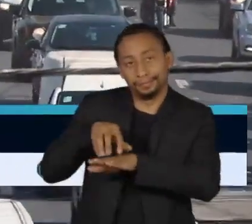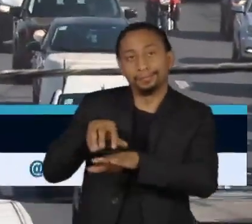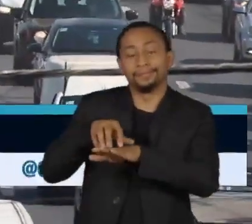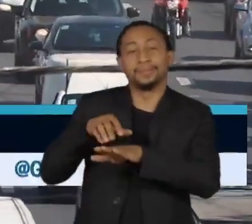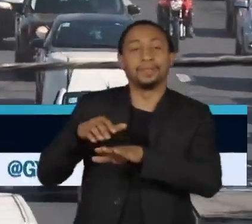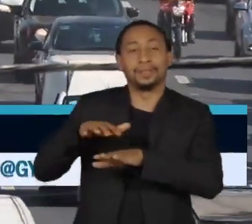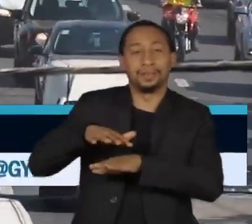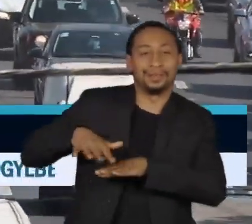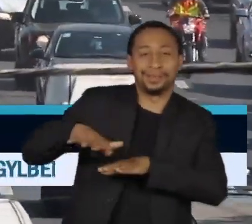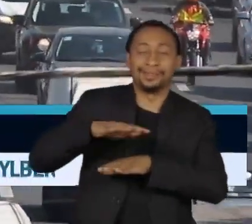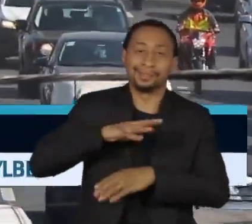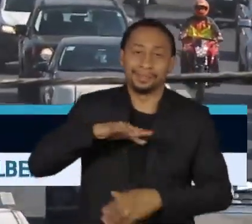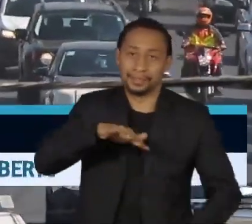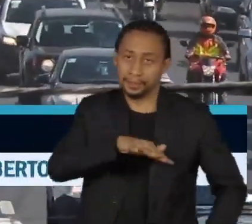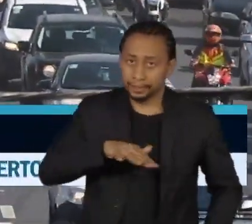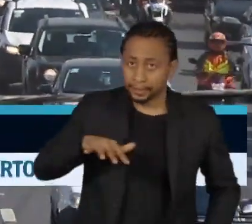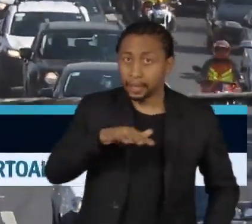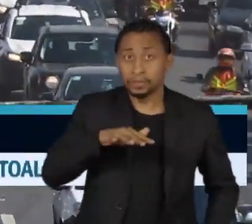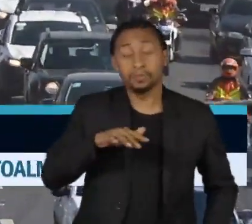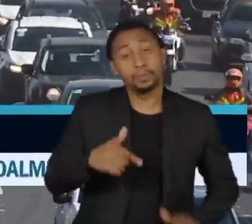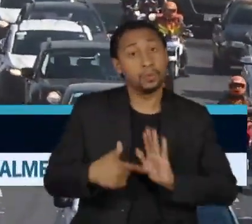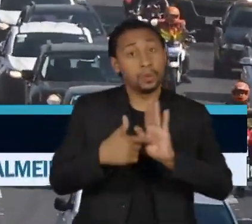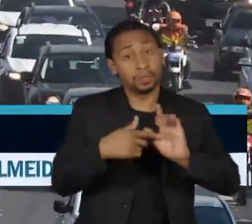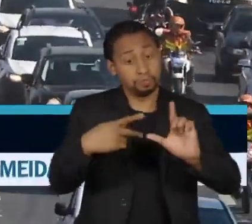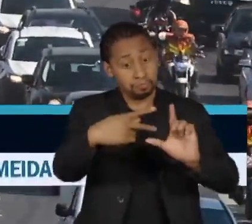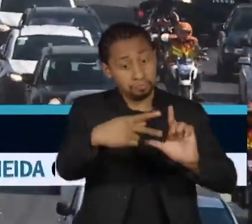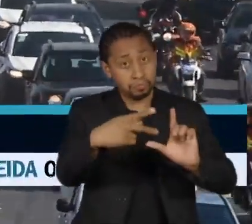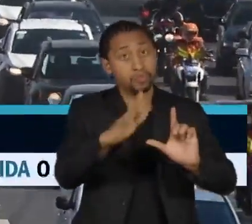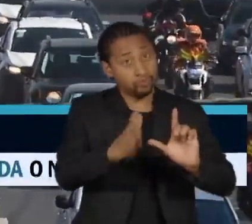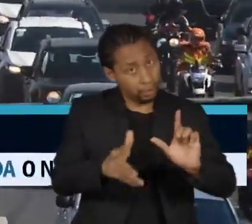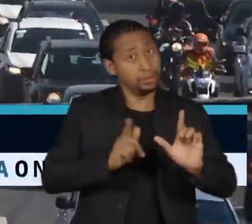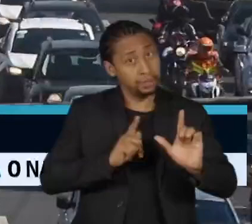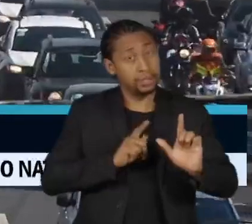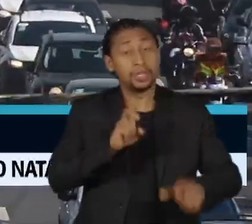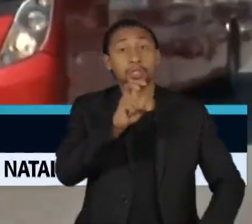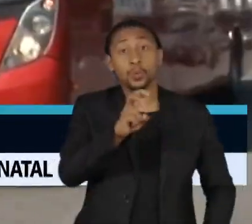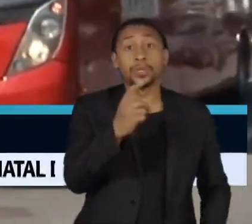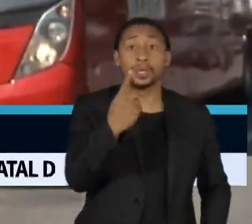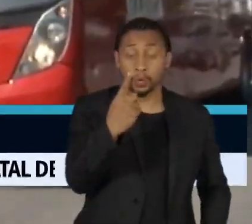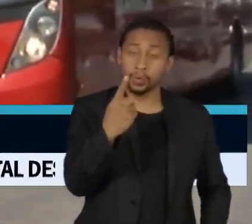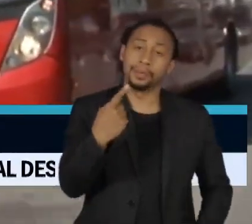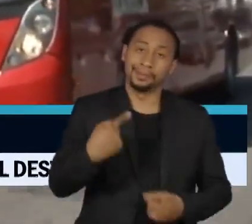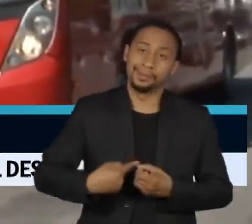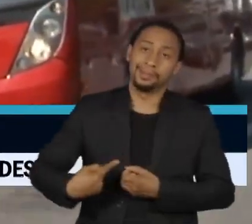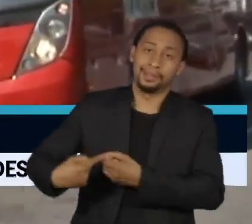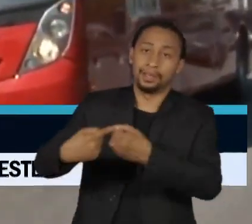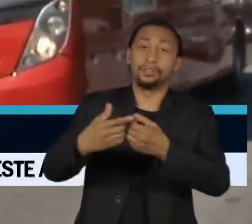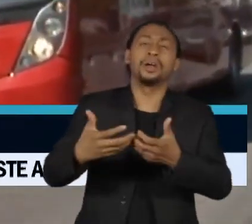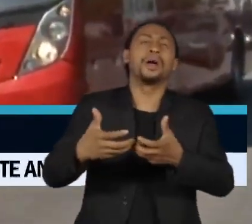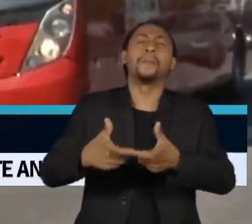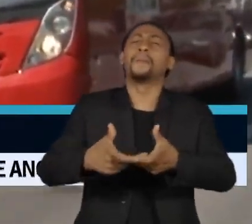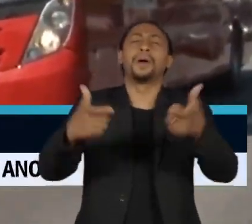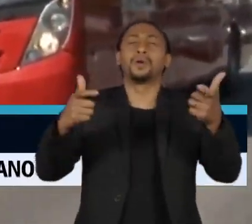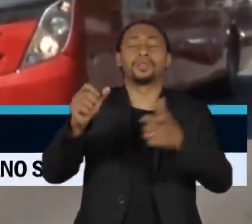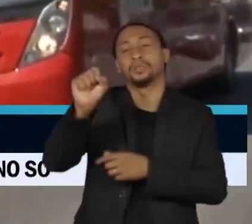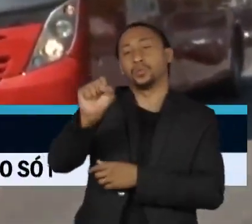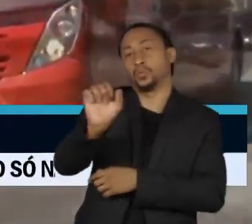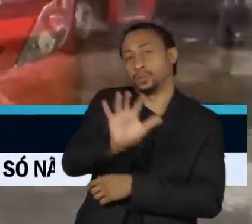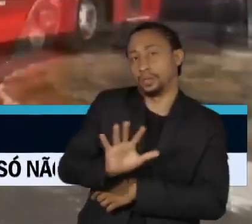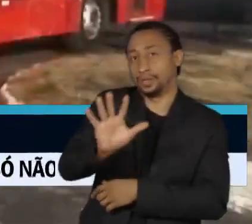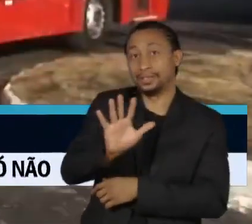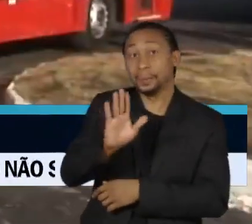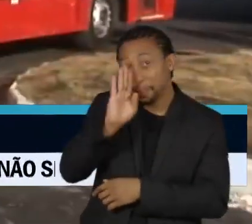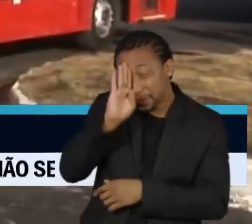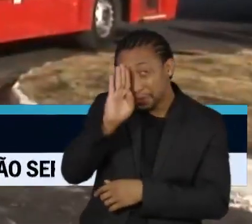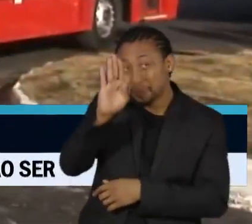o passe livre já existe em 51 cidades. A maioria fica no sudeste. Uma das pioneiras foi Maricá, no Rio de